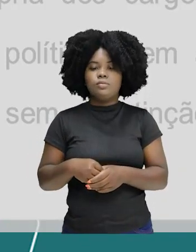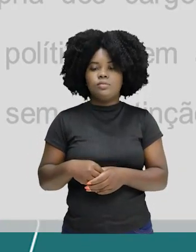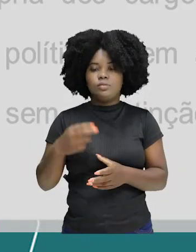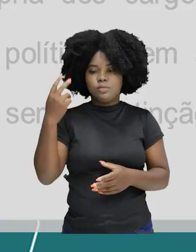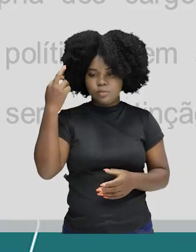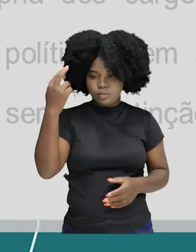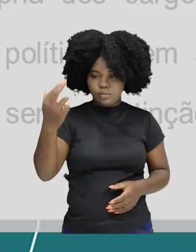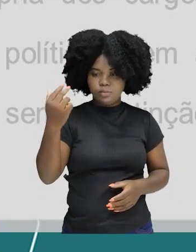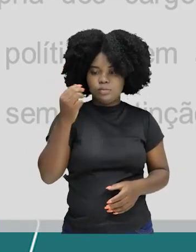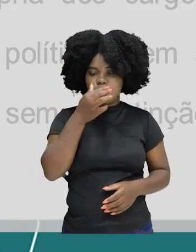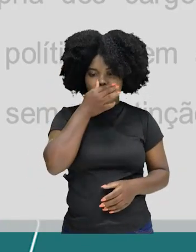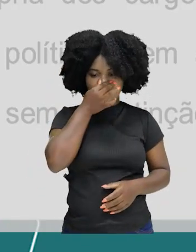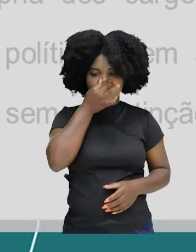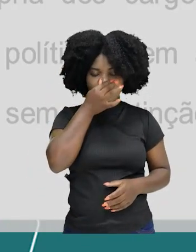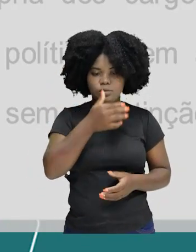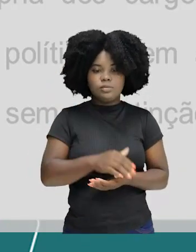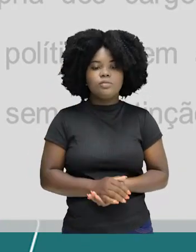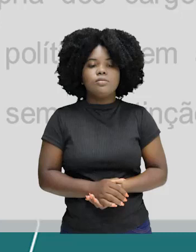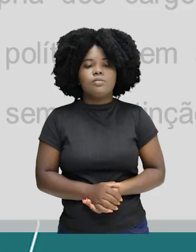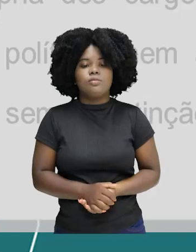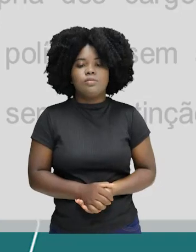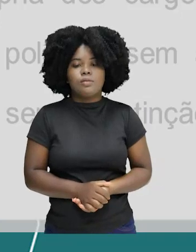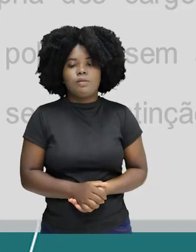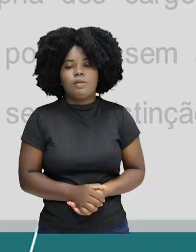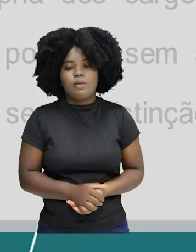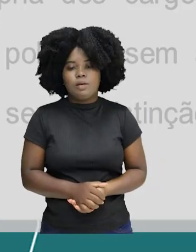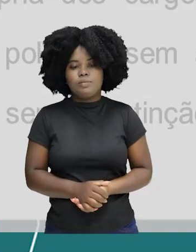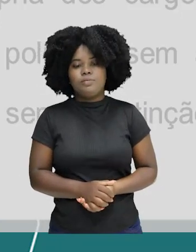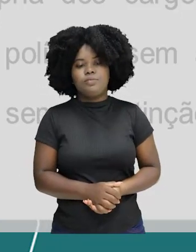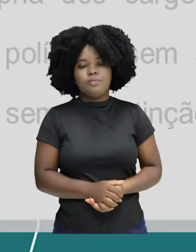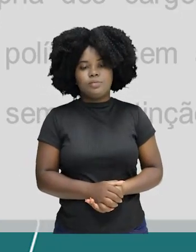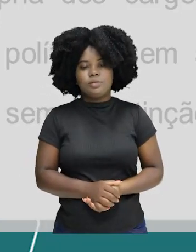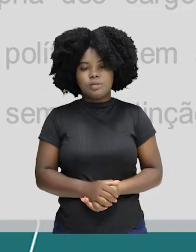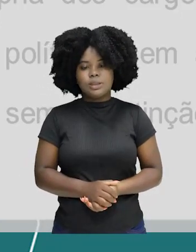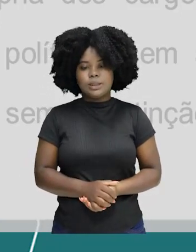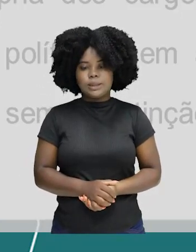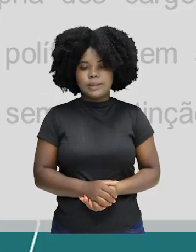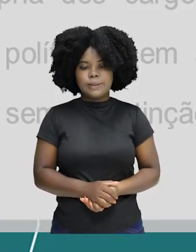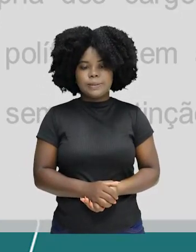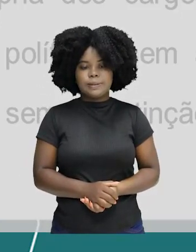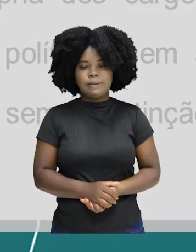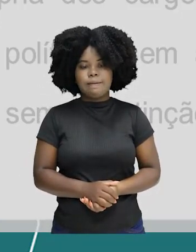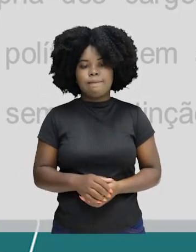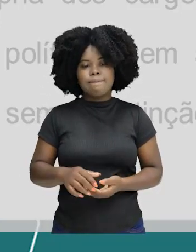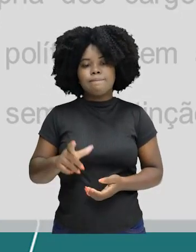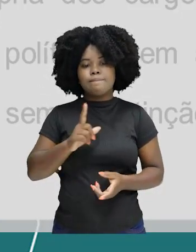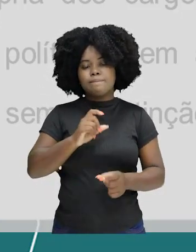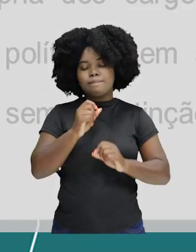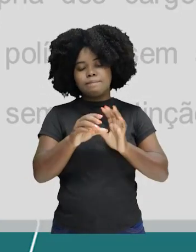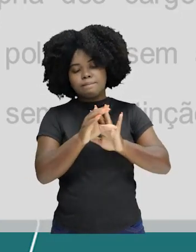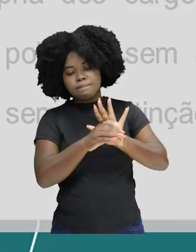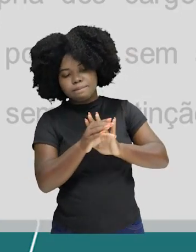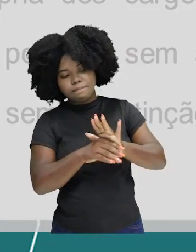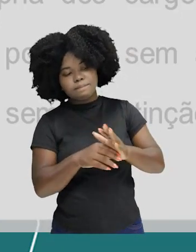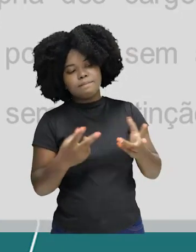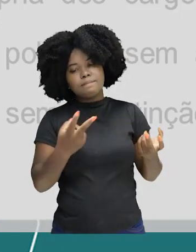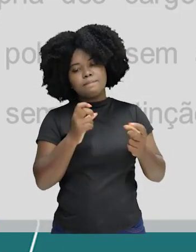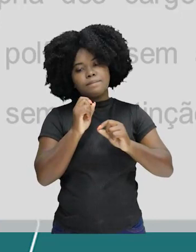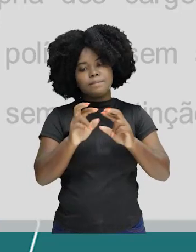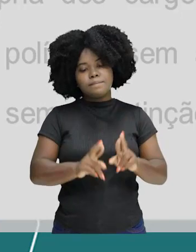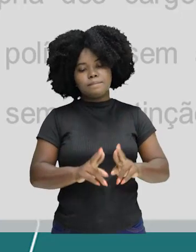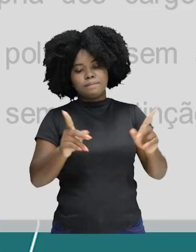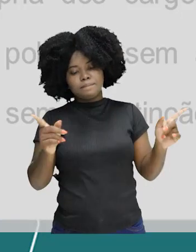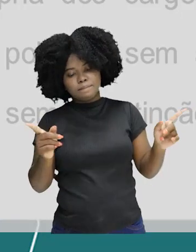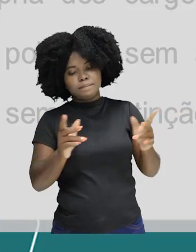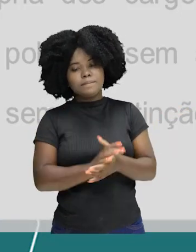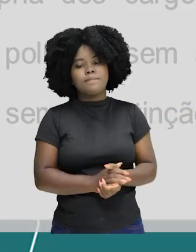multifacetada, por exemplo. Então, são muitos os significados para a democracia. Observando o conceito, percebemos uma diferença entre a